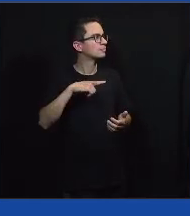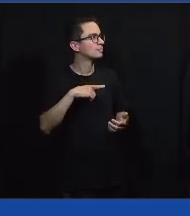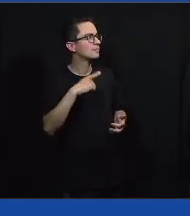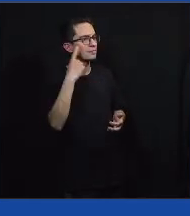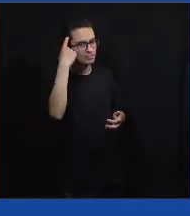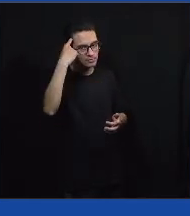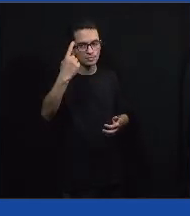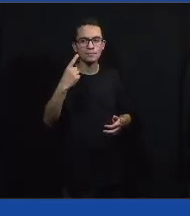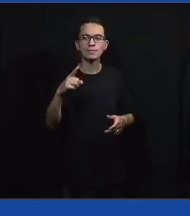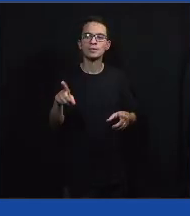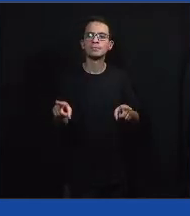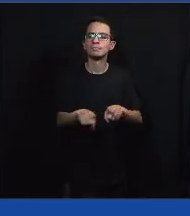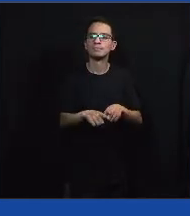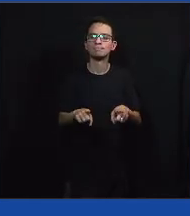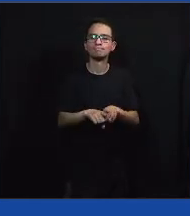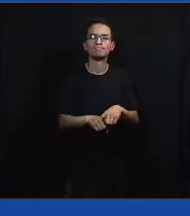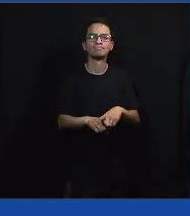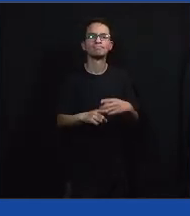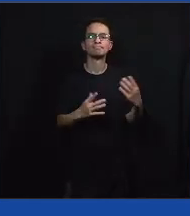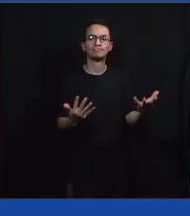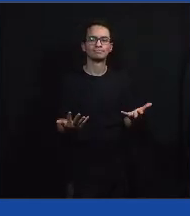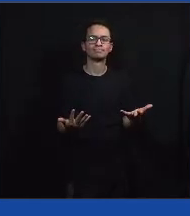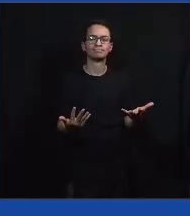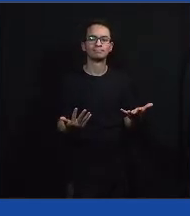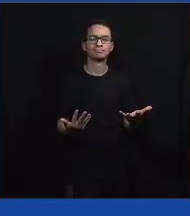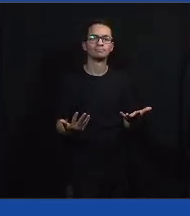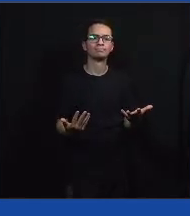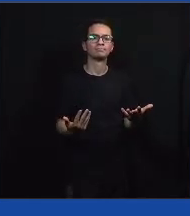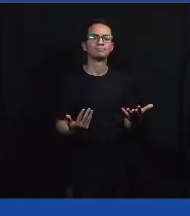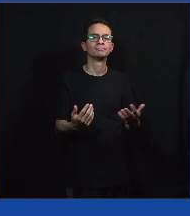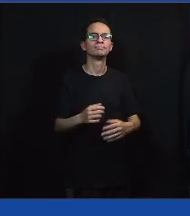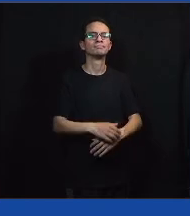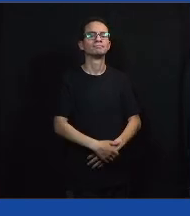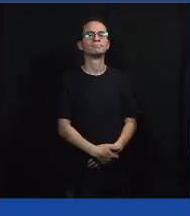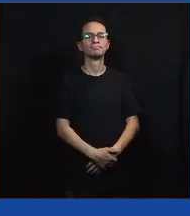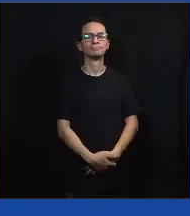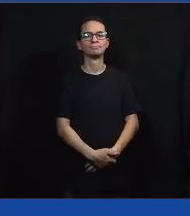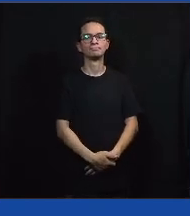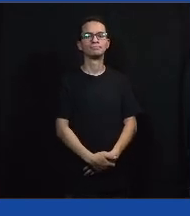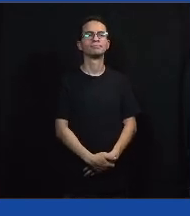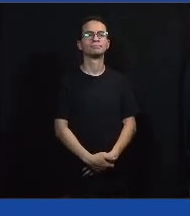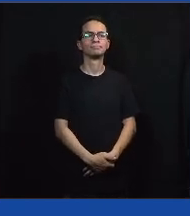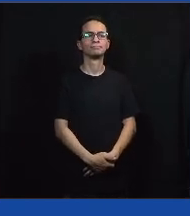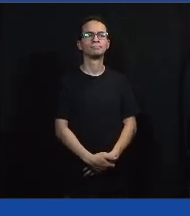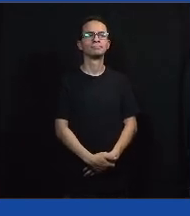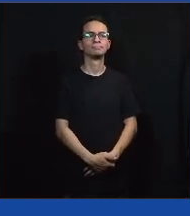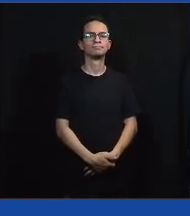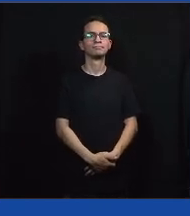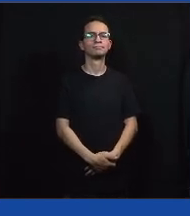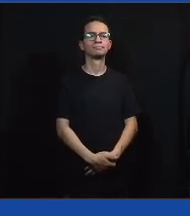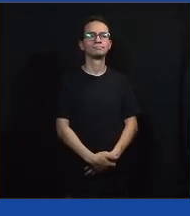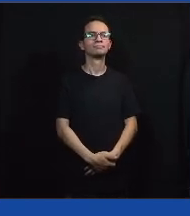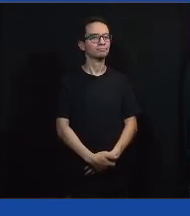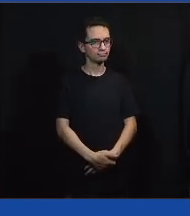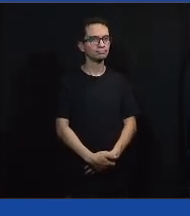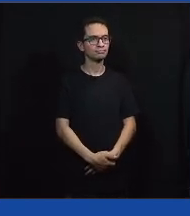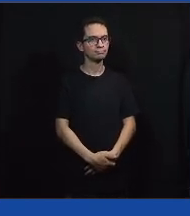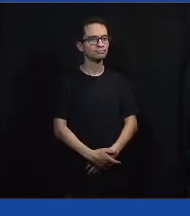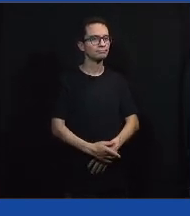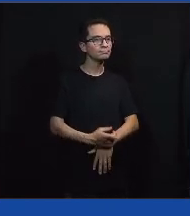infraestrutura. Isso. Setor privado, infra, em comunidades rurais. Pode dar, Zona.